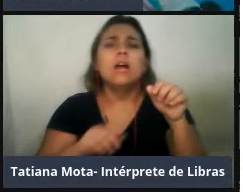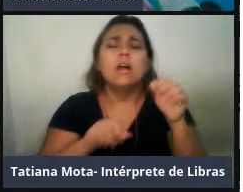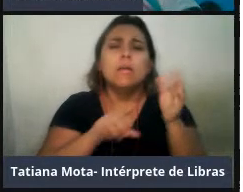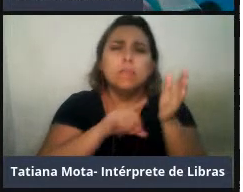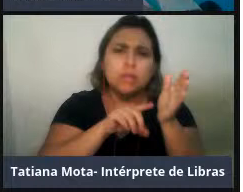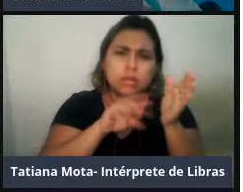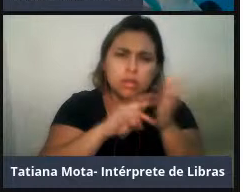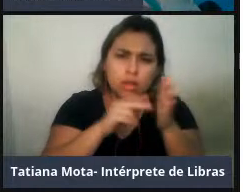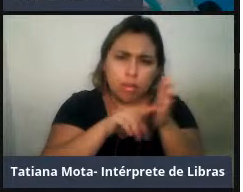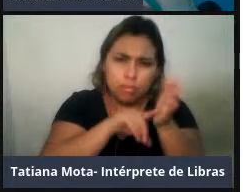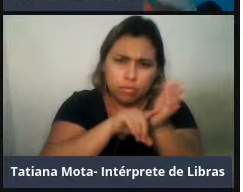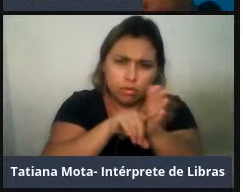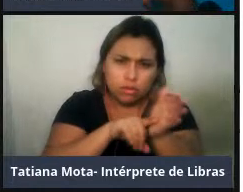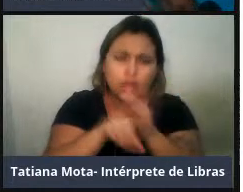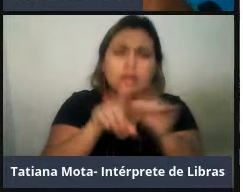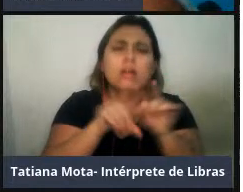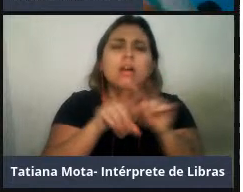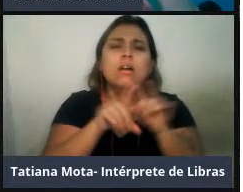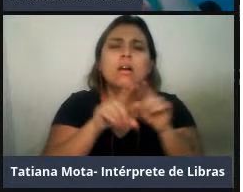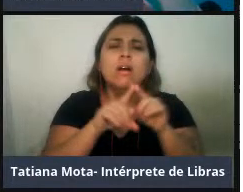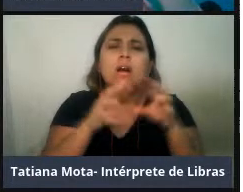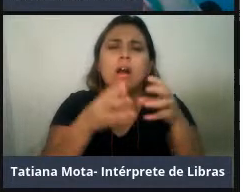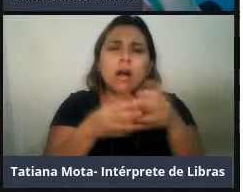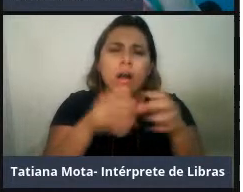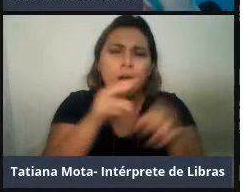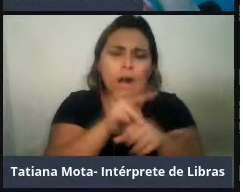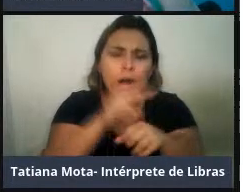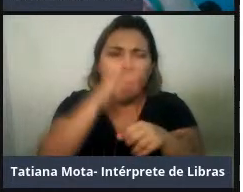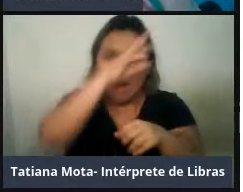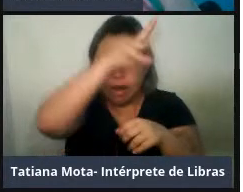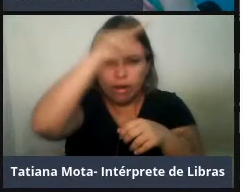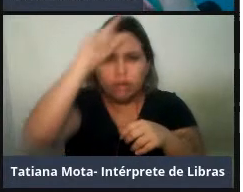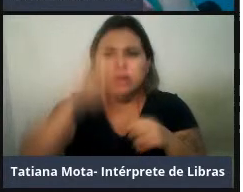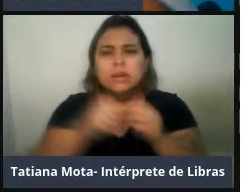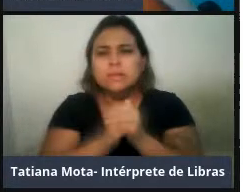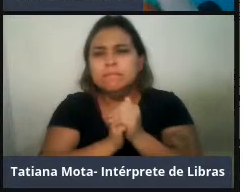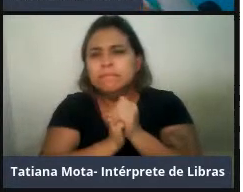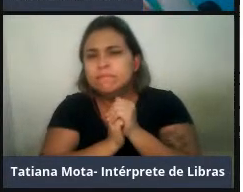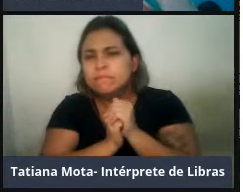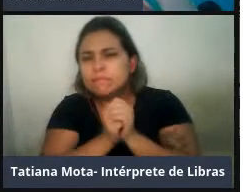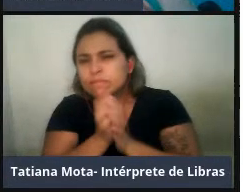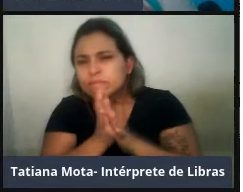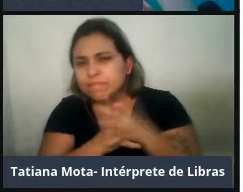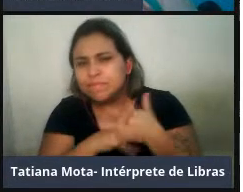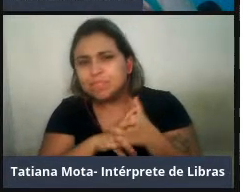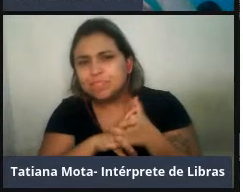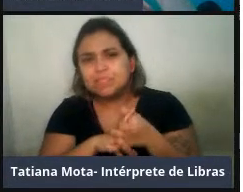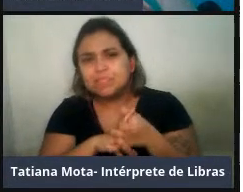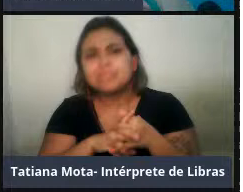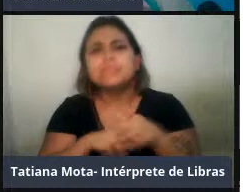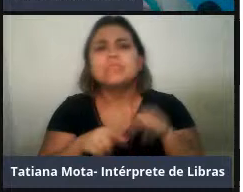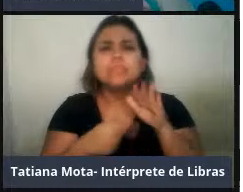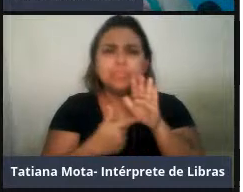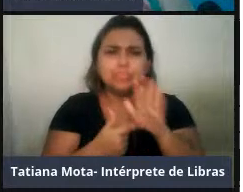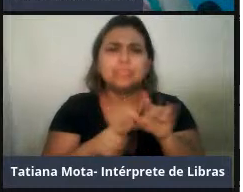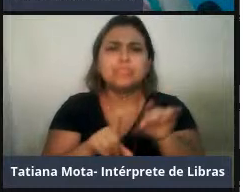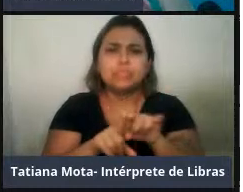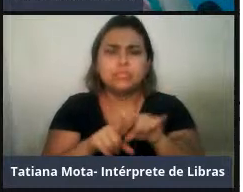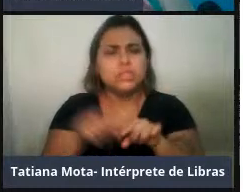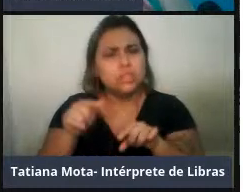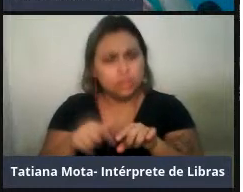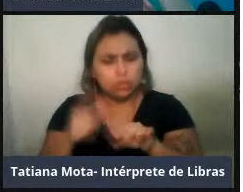sirenhos no estuário amazônico, especificamente para esse problema muito grande que a gente está tendo de órfãos de peixe-boi aqui no estuário,